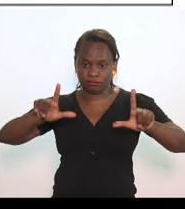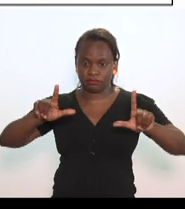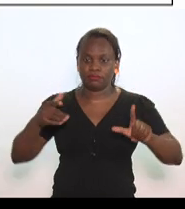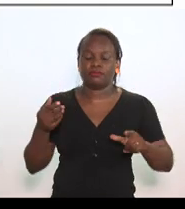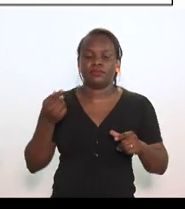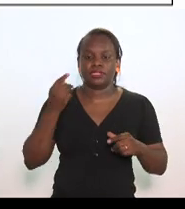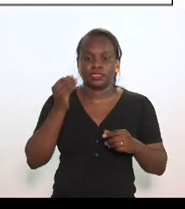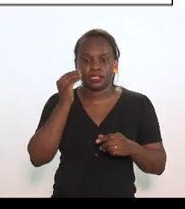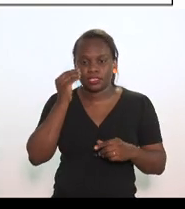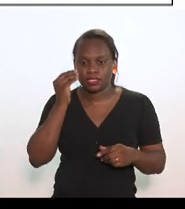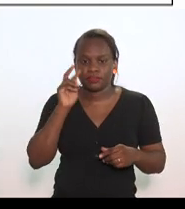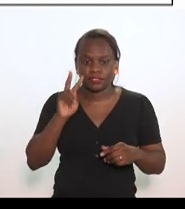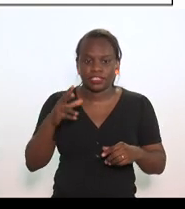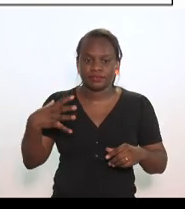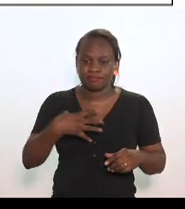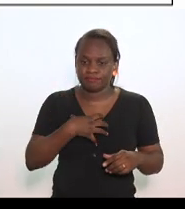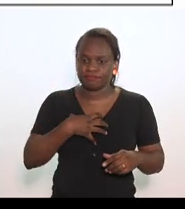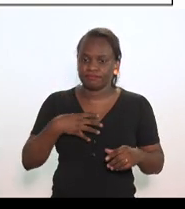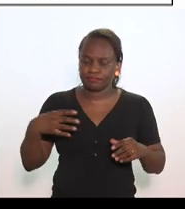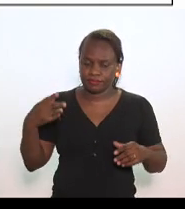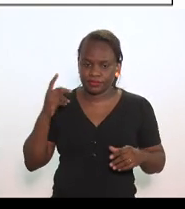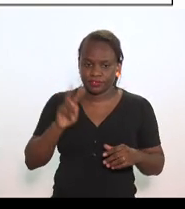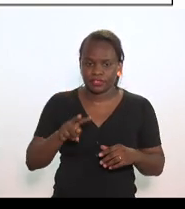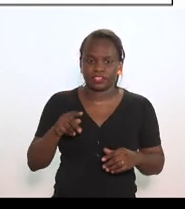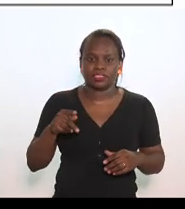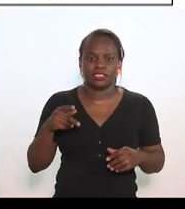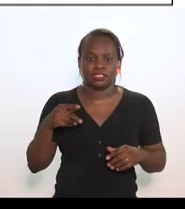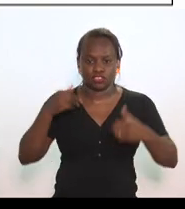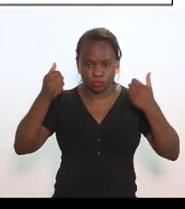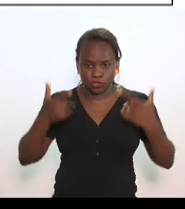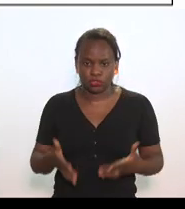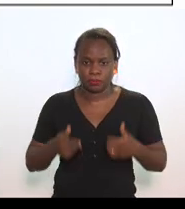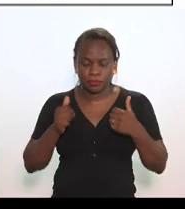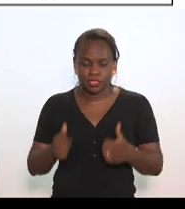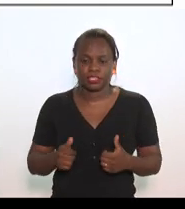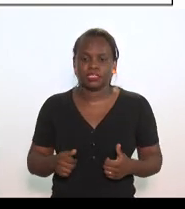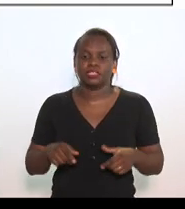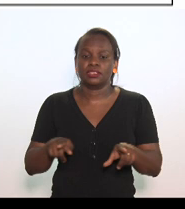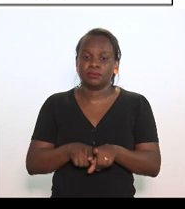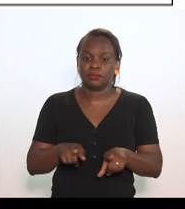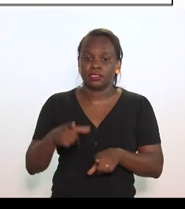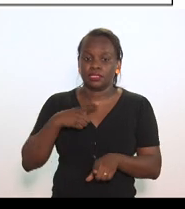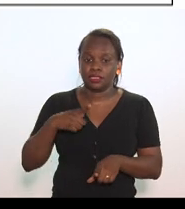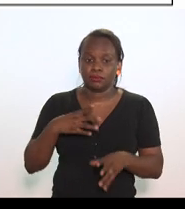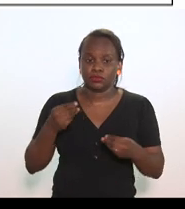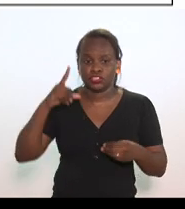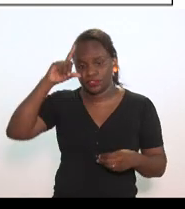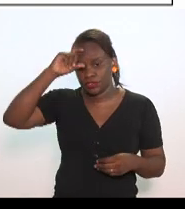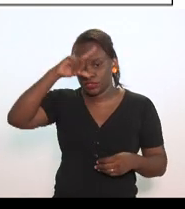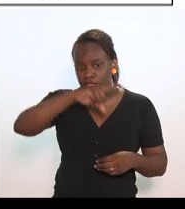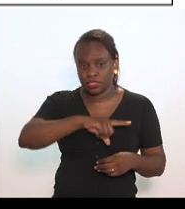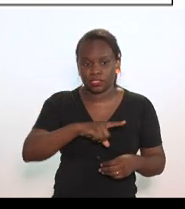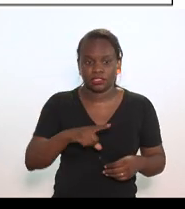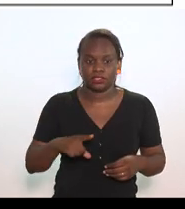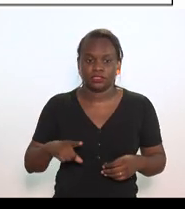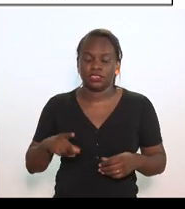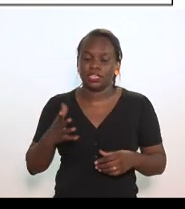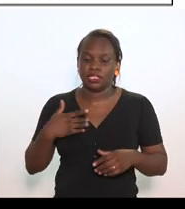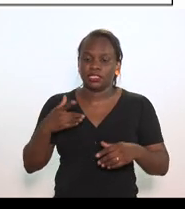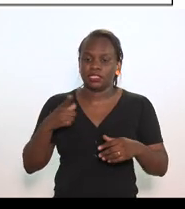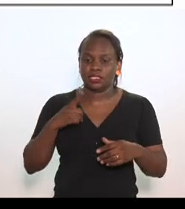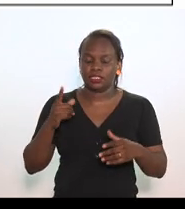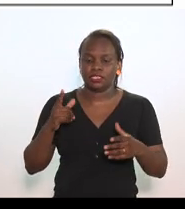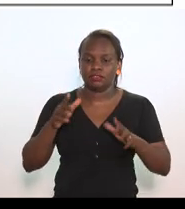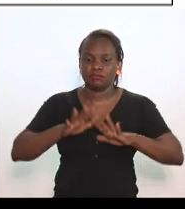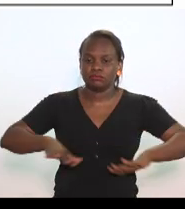exatamente o impacto, né? Como o senhor muito bem falou aí, temos bastante dificuldade em geral